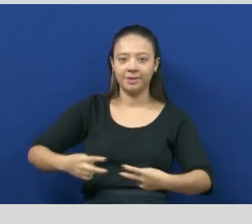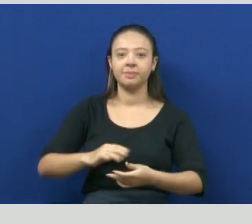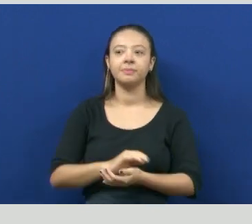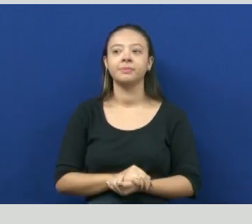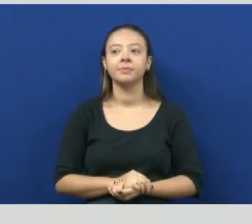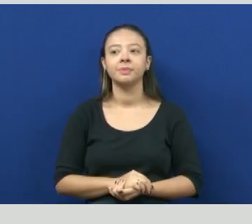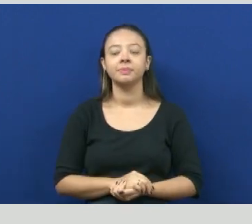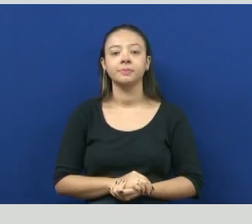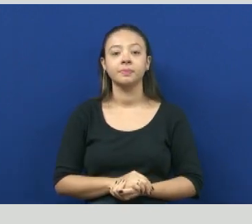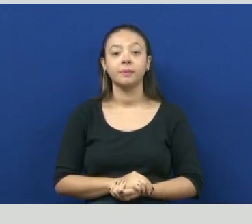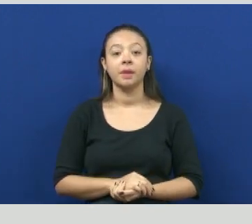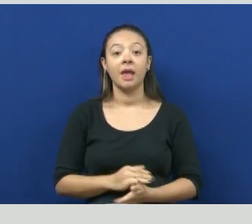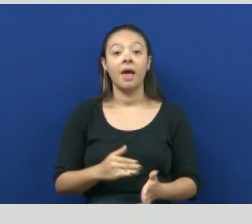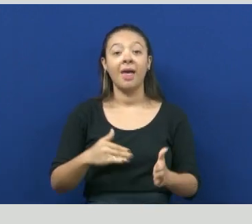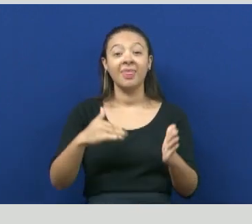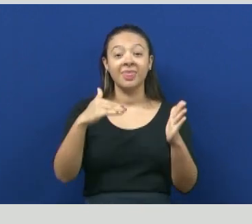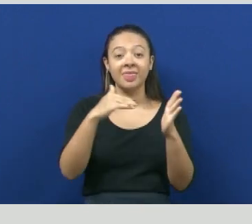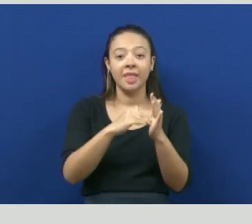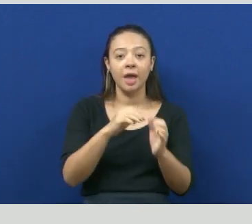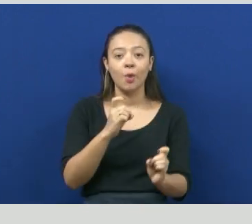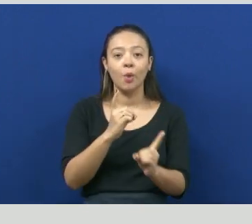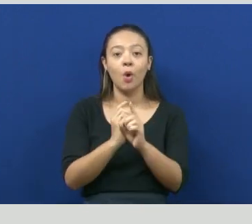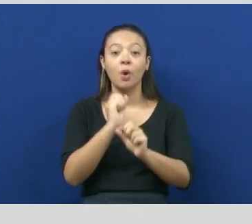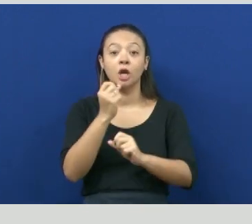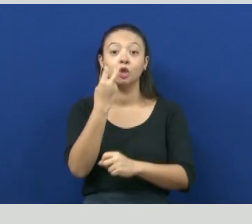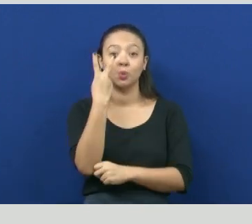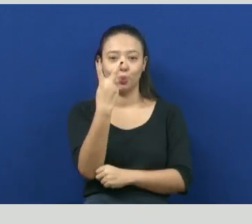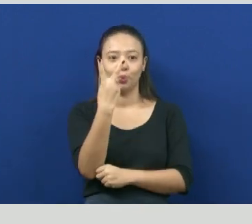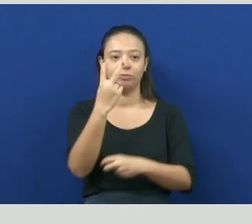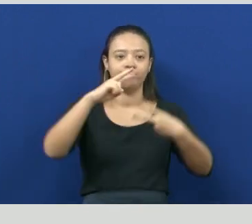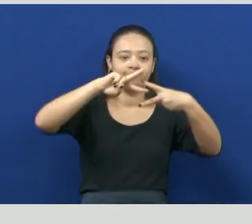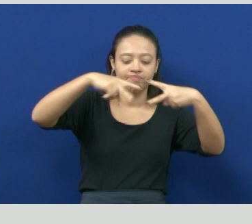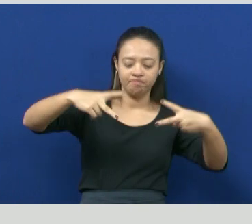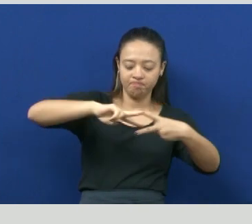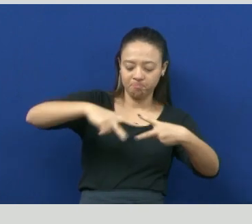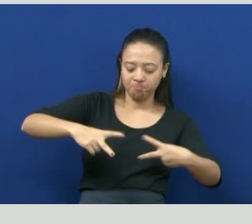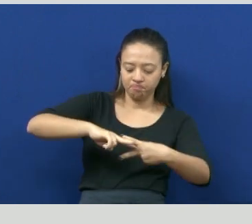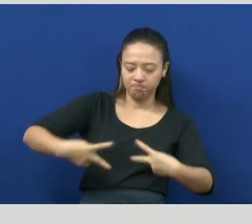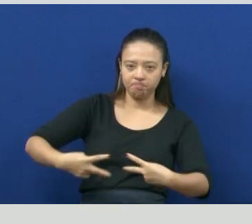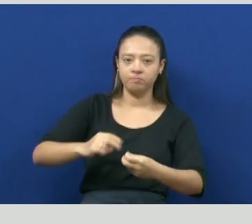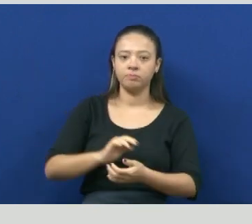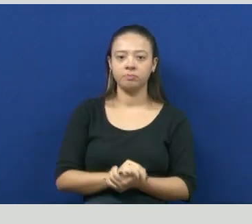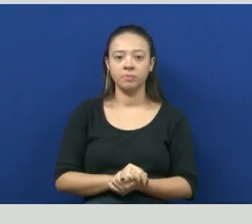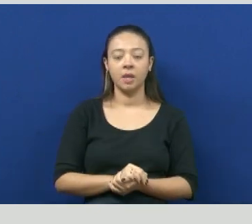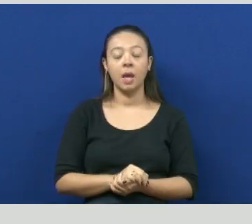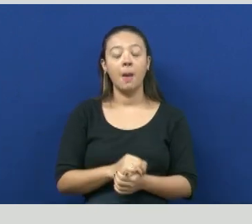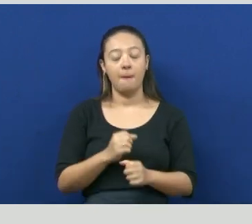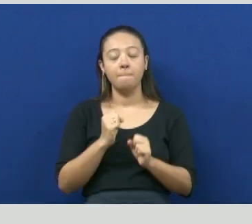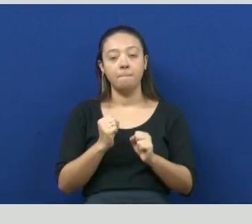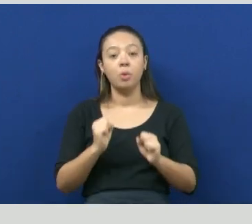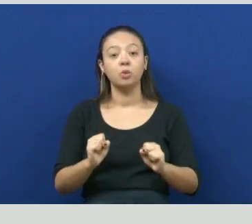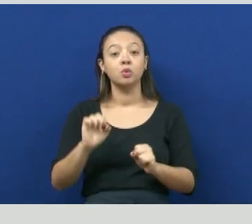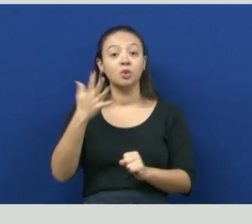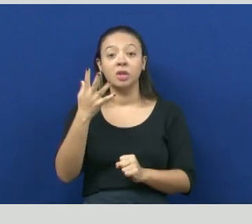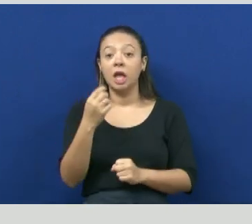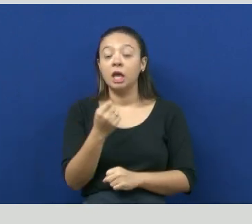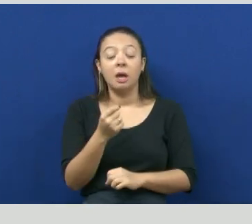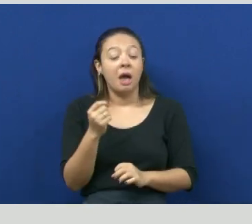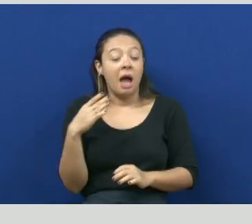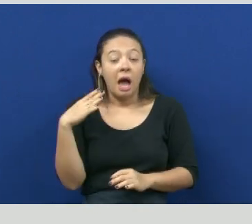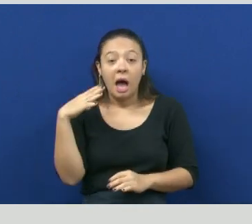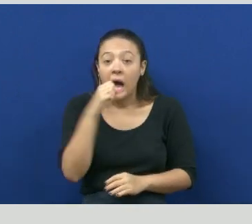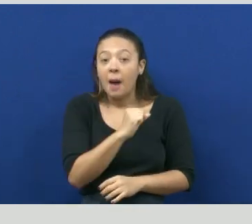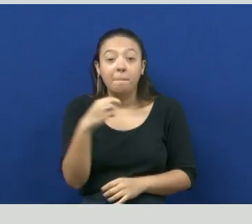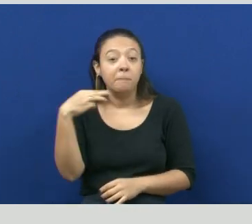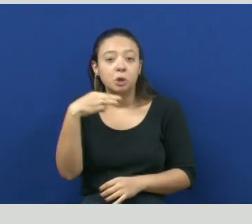se dividir em duas. E isso pode ser feito em poucos minutos. Em